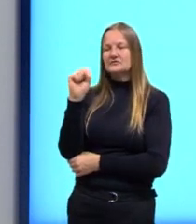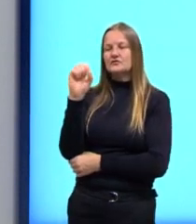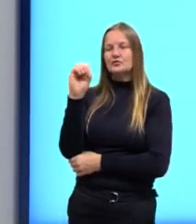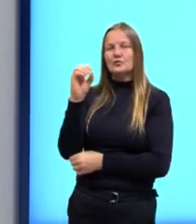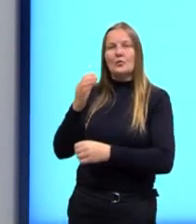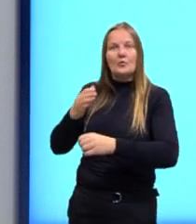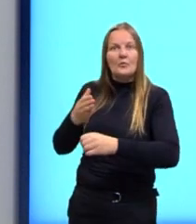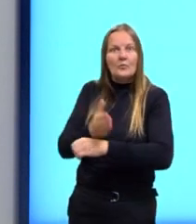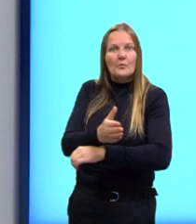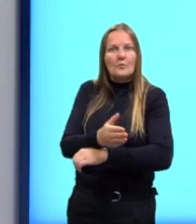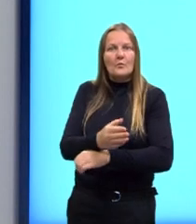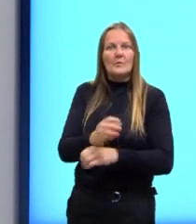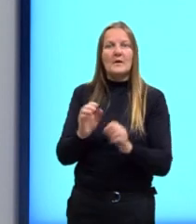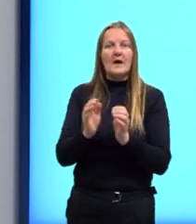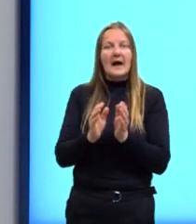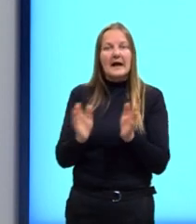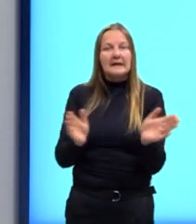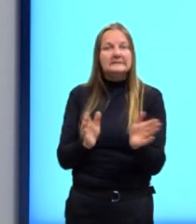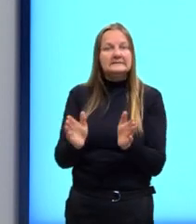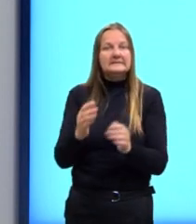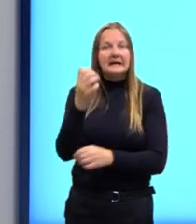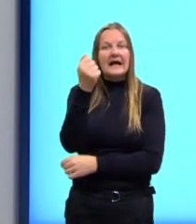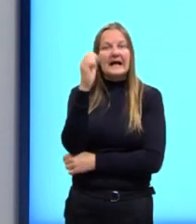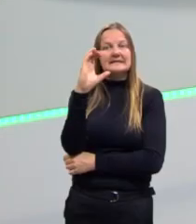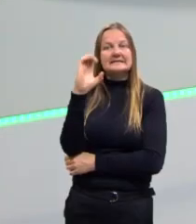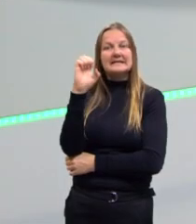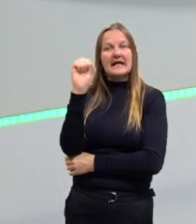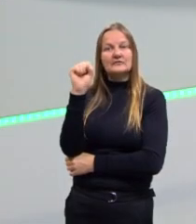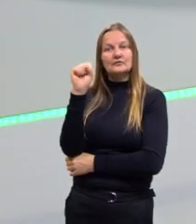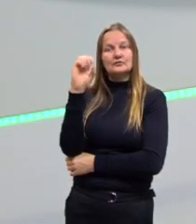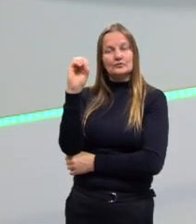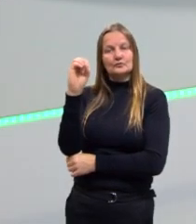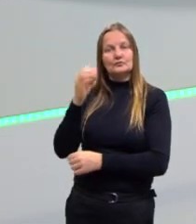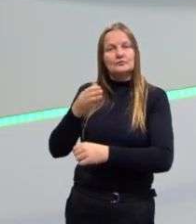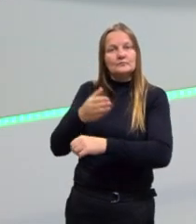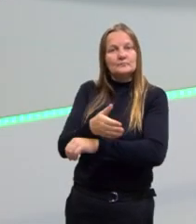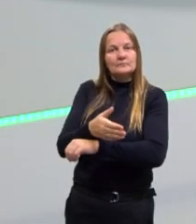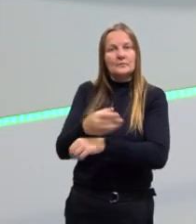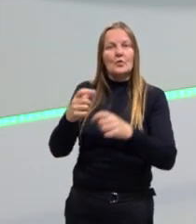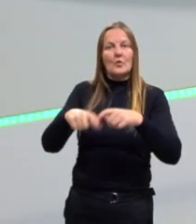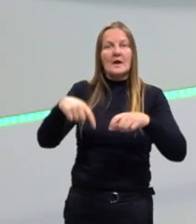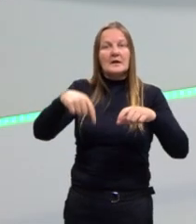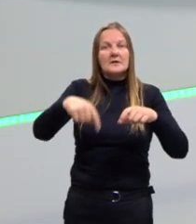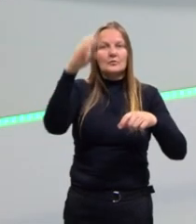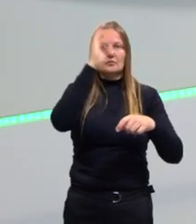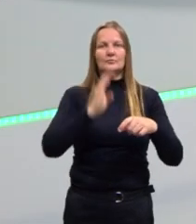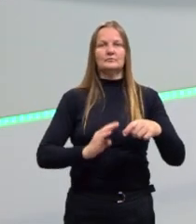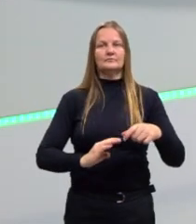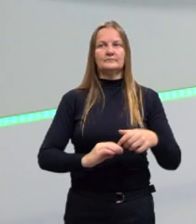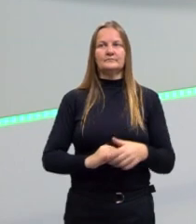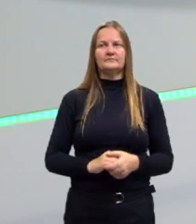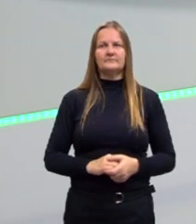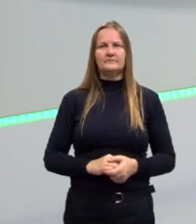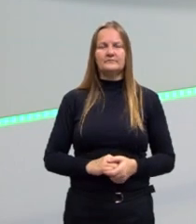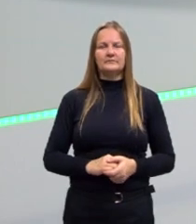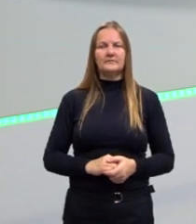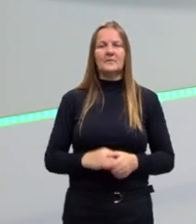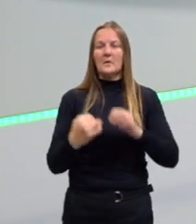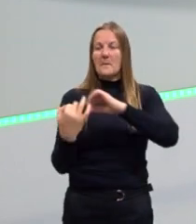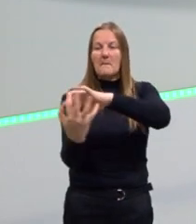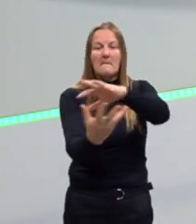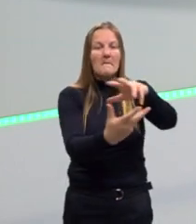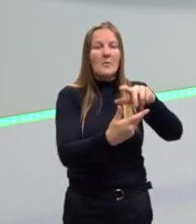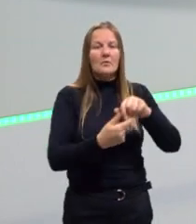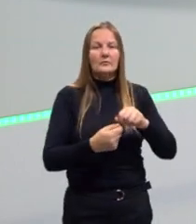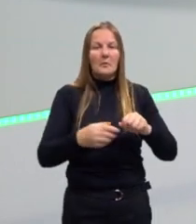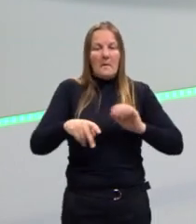cinema, só que é do acesso ao cinema em algum lugar no Brasil. Não é no mundo, não é na